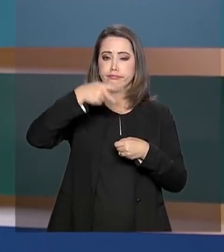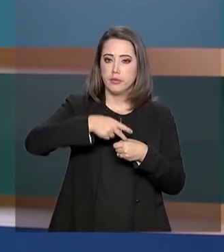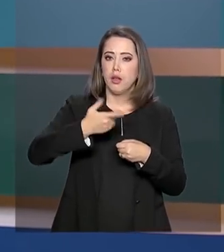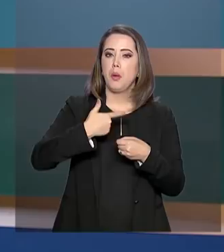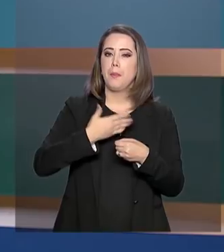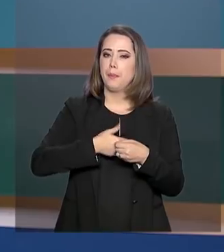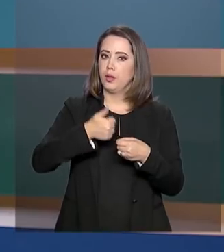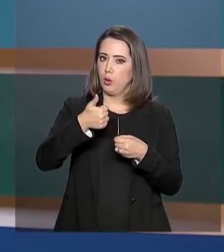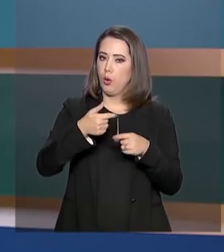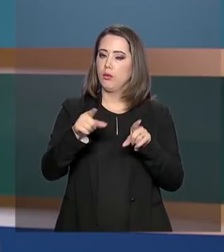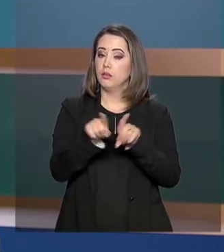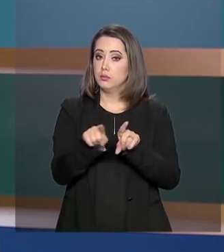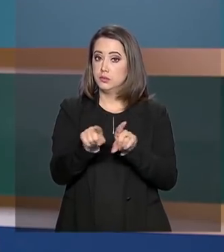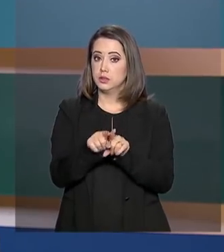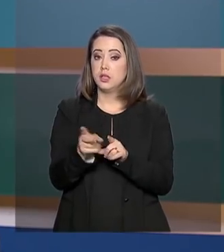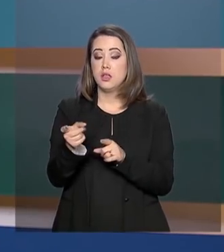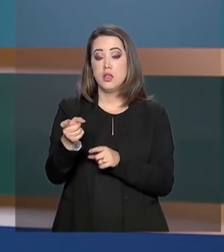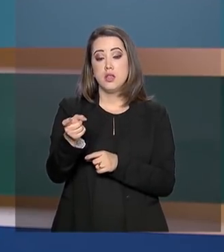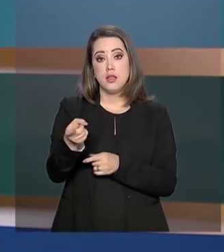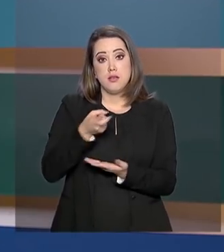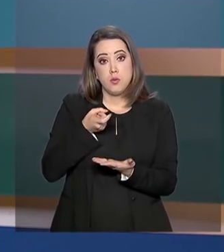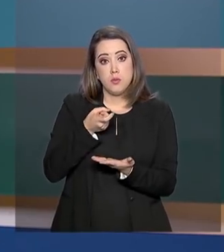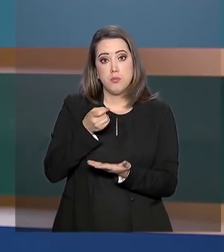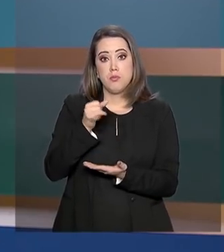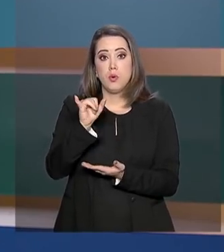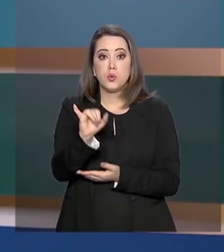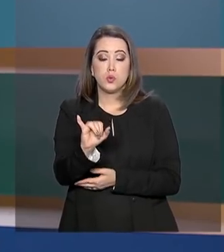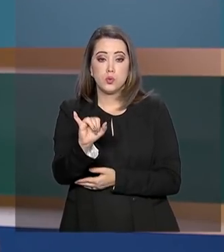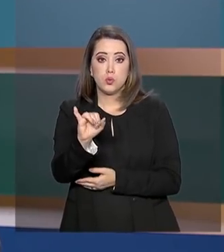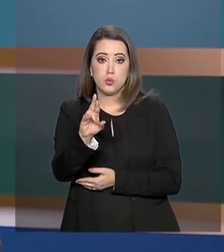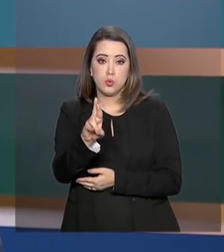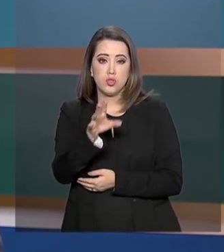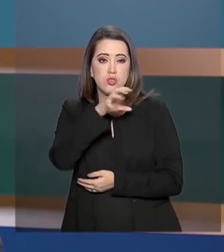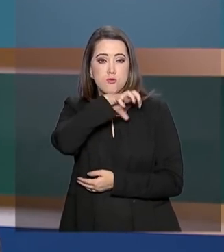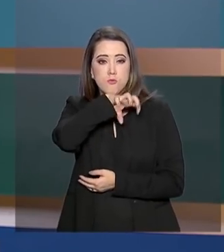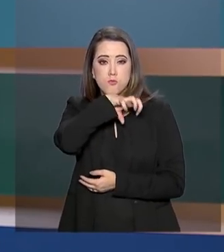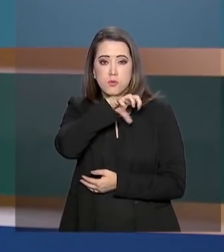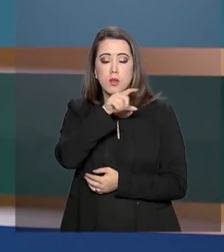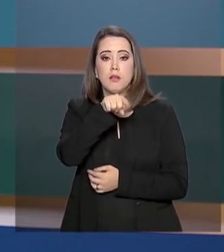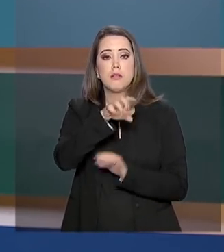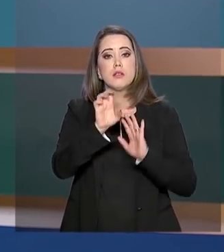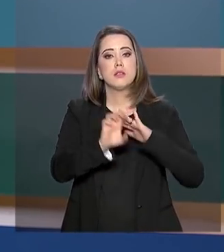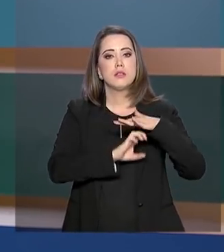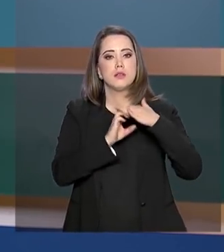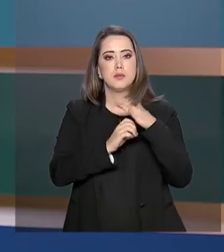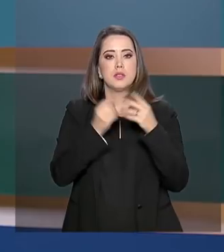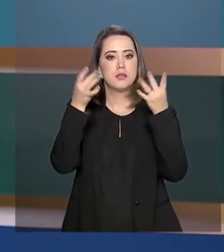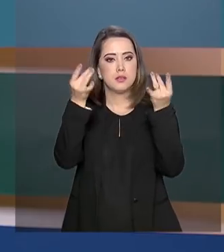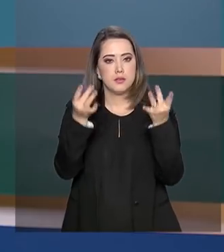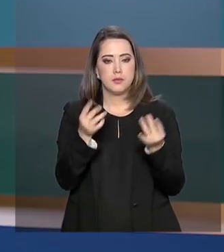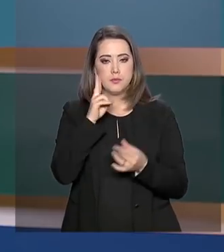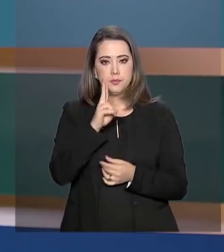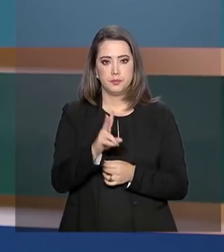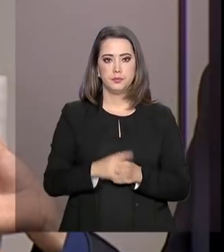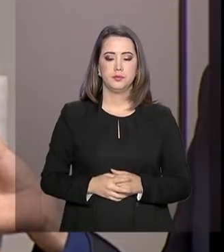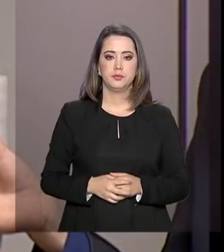assim como a arrecadação do imposto de renda das empresas. Quem explica é Claudemir Malaquias, da Receita Federal.